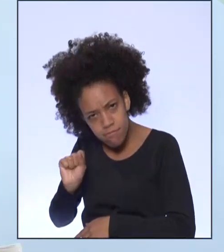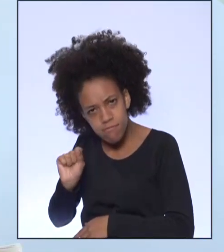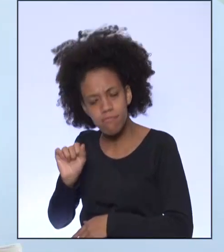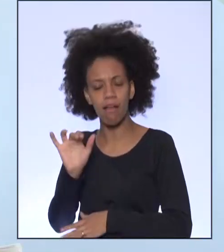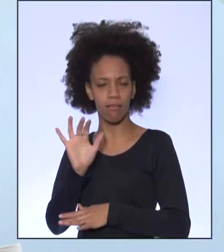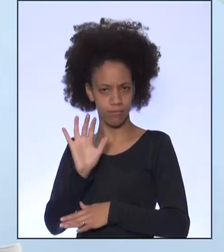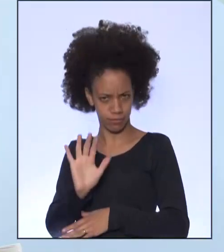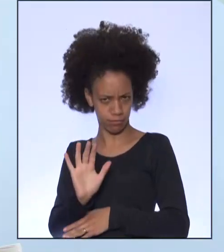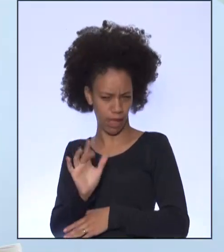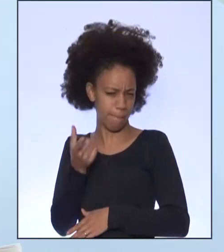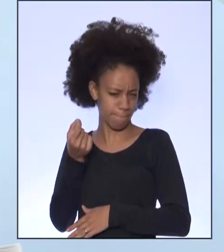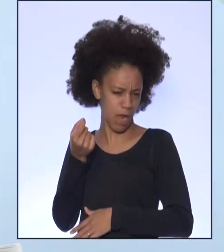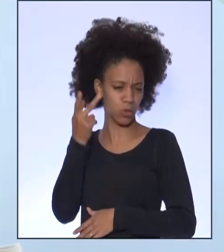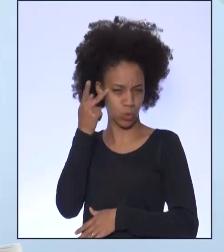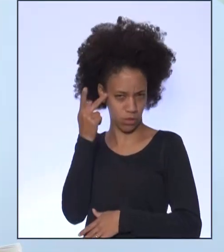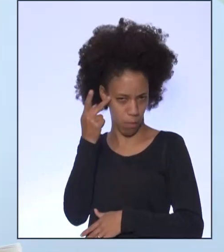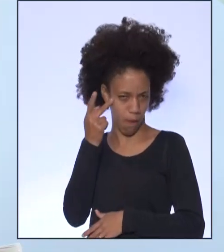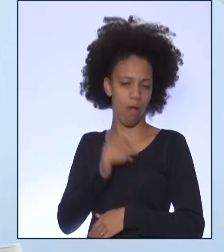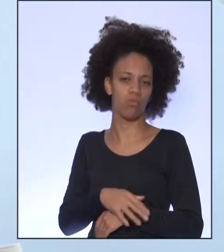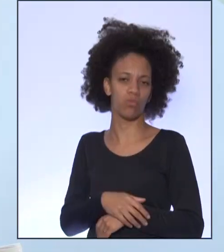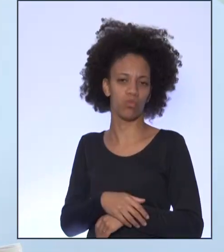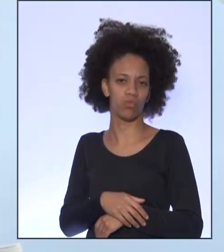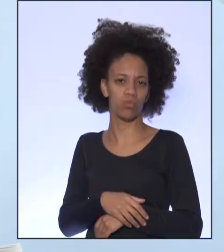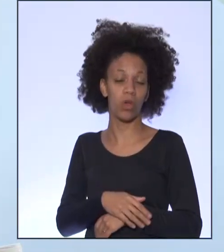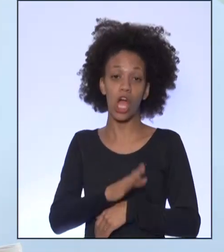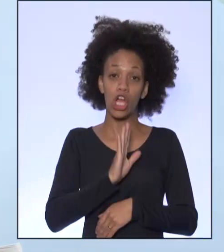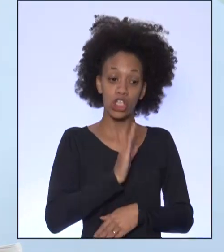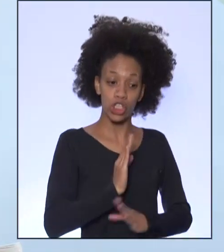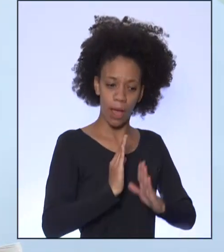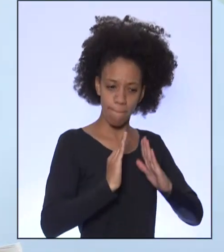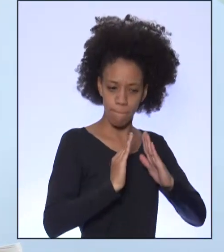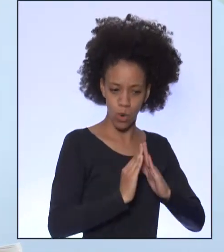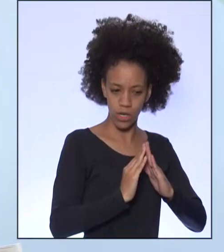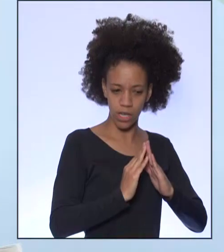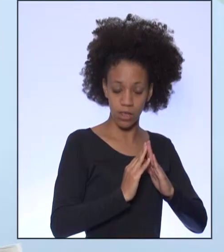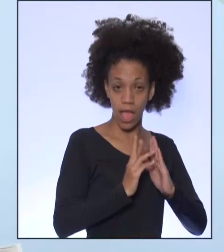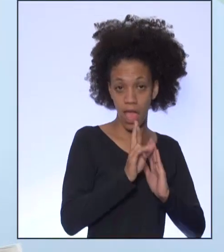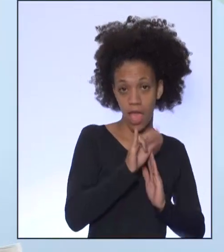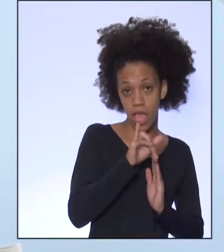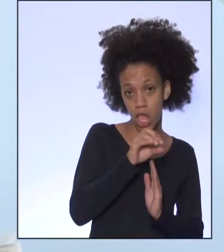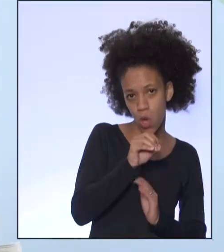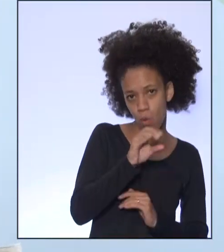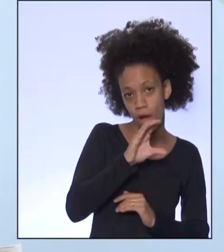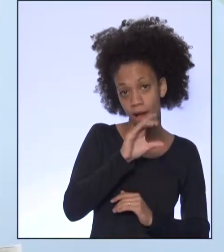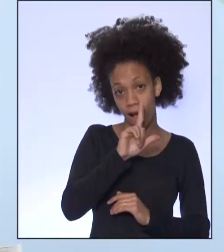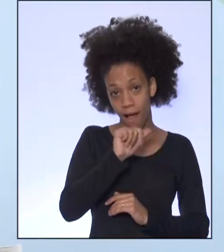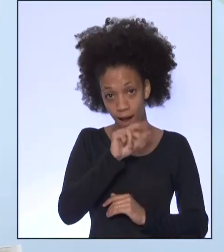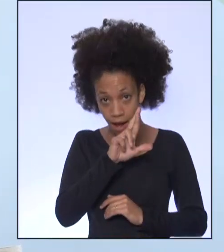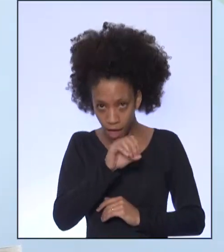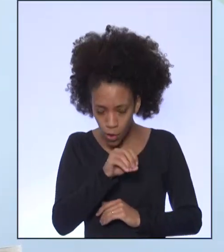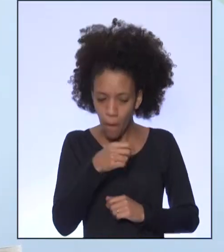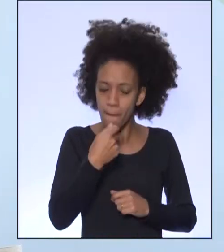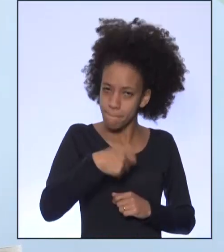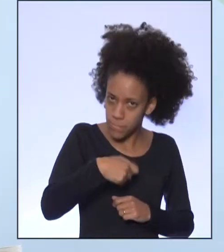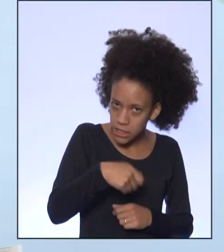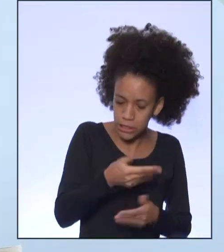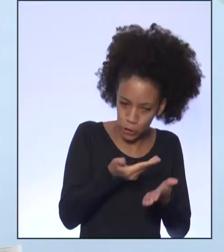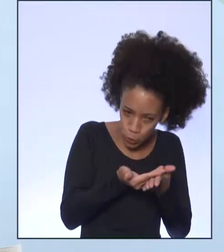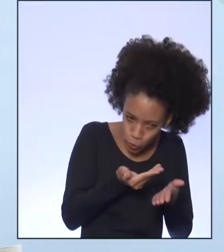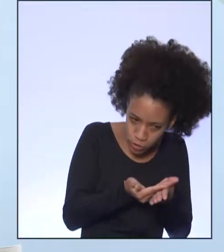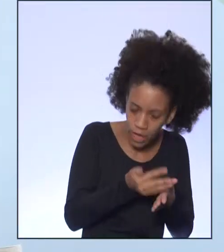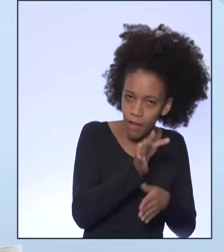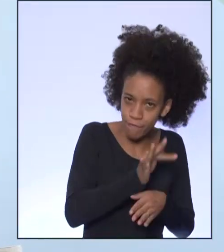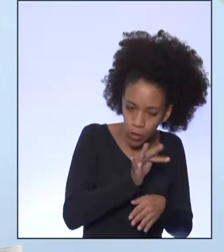próximo de São Paulo. Já morei em Rio Claro, porque eu precisei estudar, fui fazer faculdade lá. E